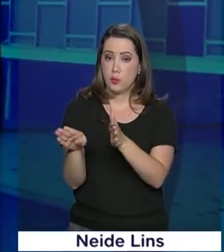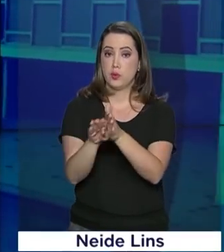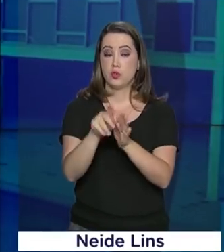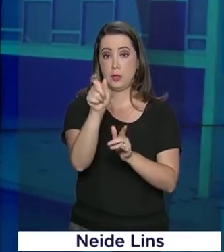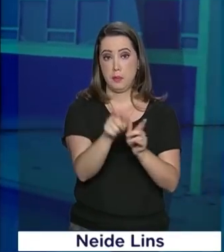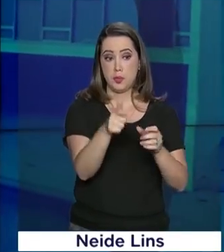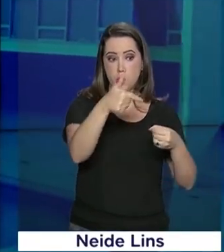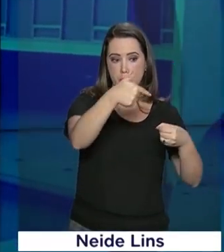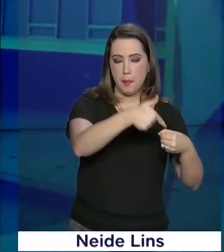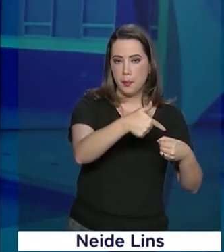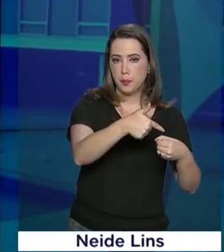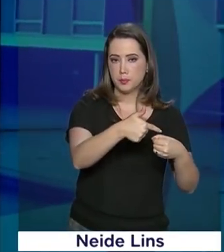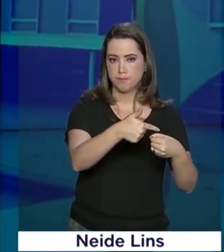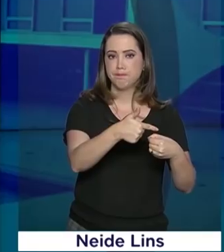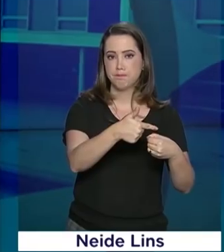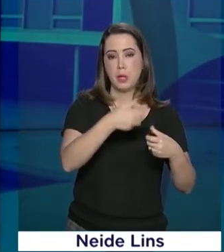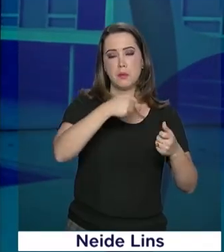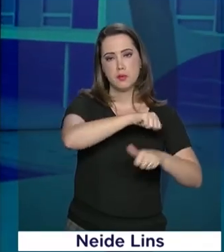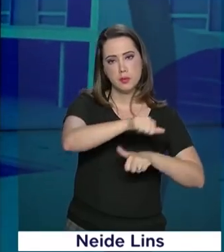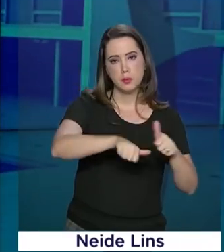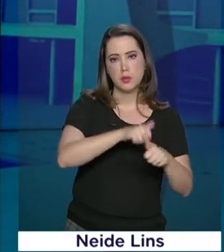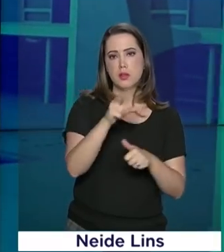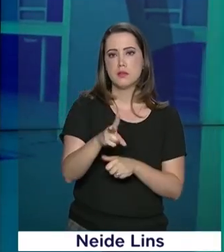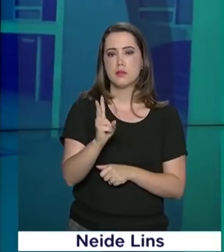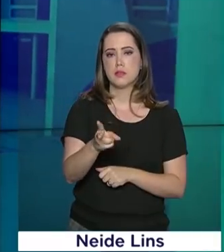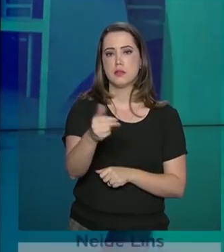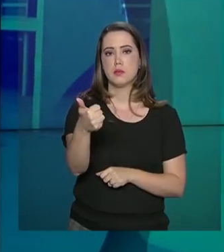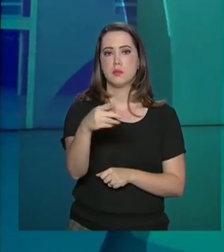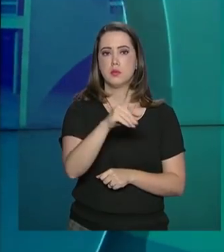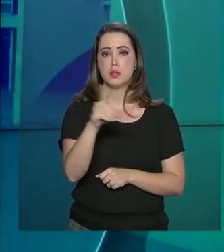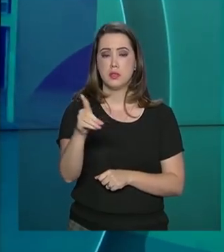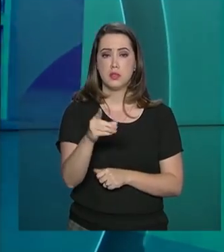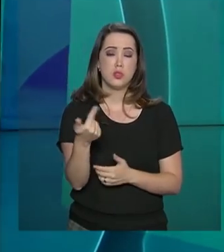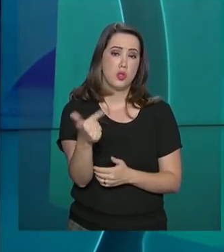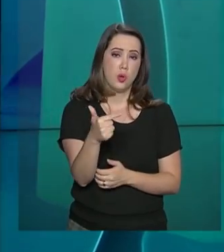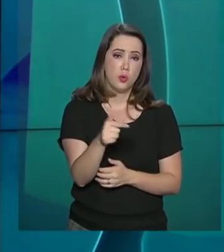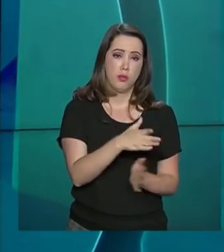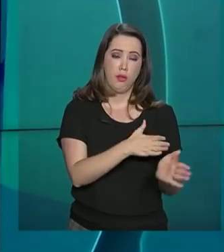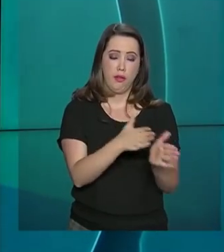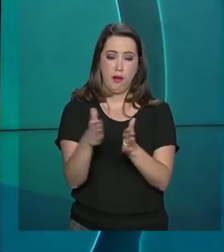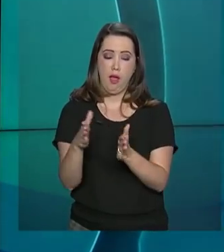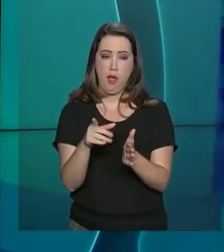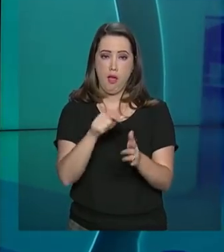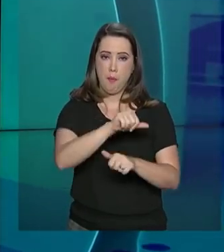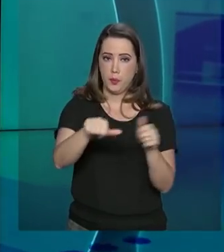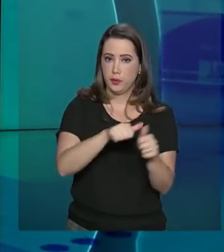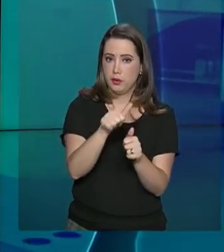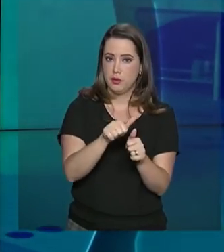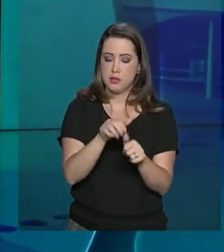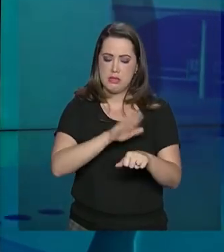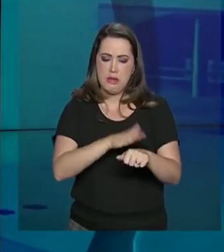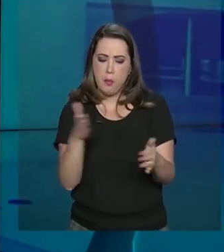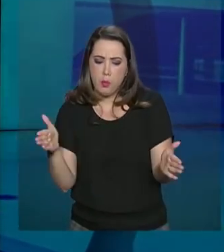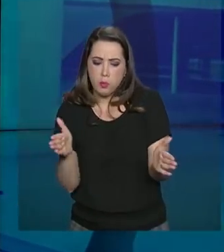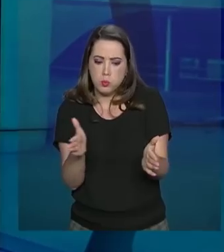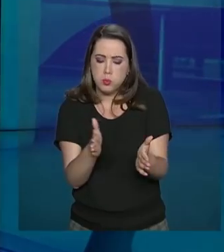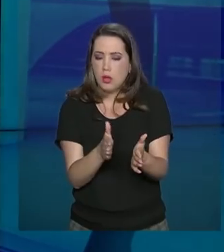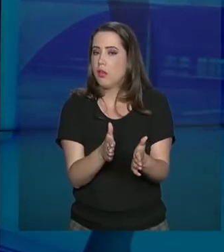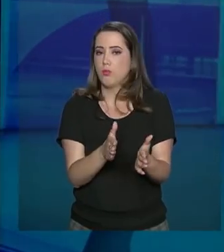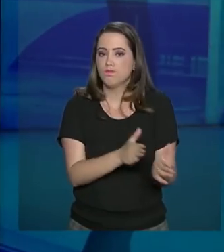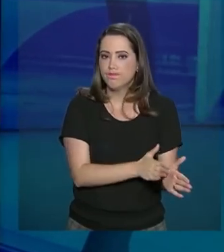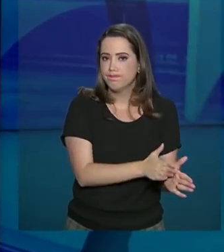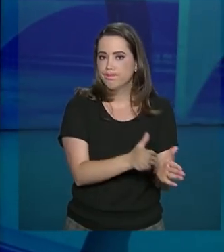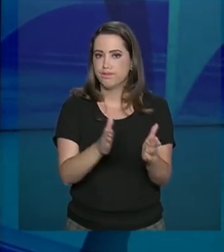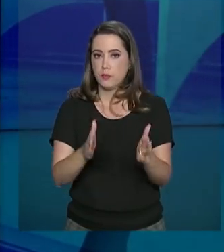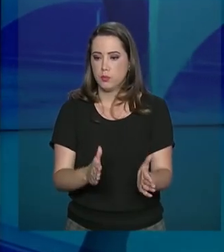será reajustado no mínimo a cada 15 dias. Assim, não terá reajuste em intervalos menores que esse. Em nota, a Petrobras